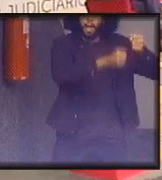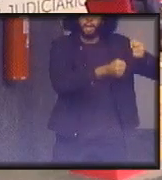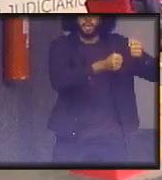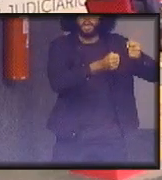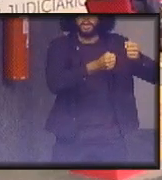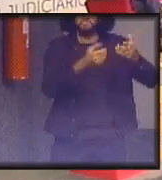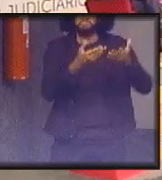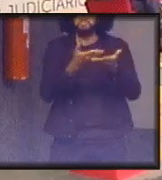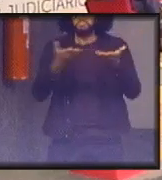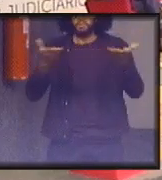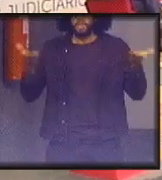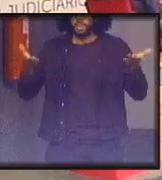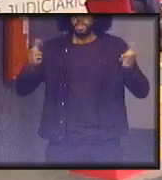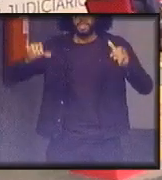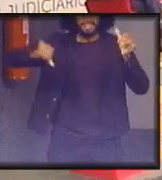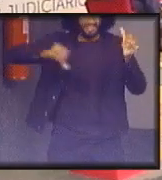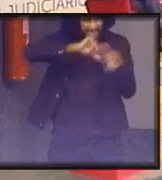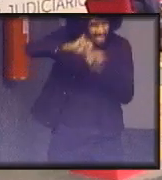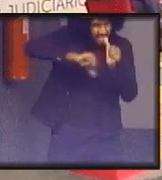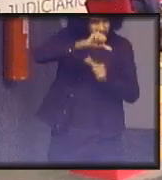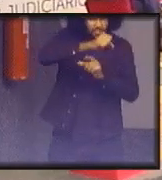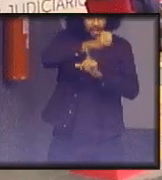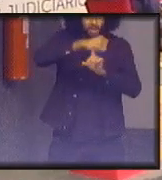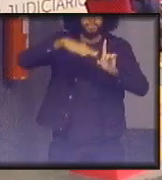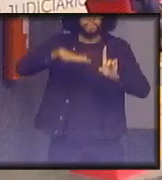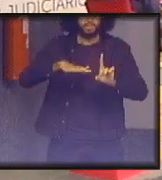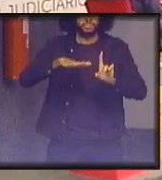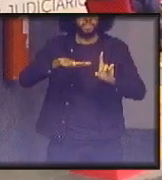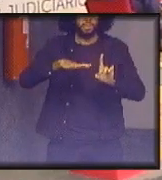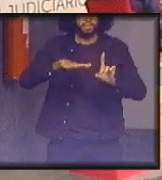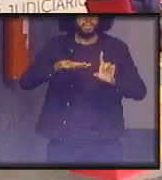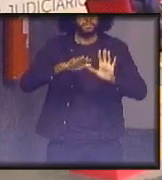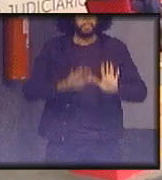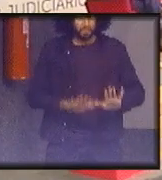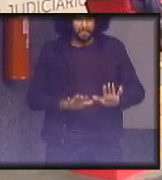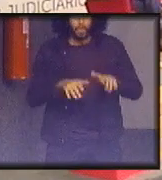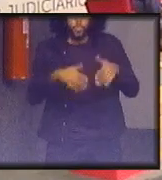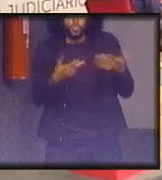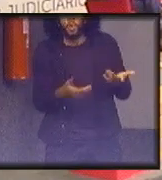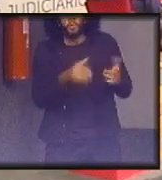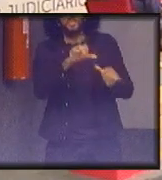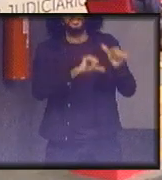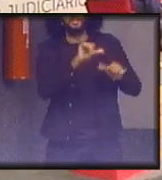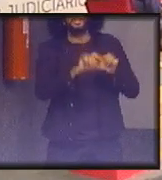um meio que reformatou a nossa sociedade agora qual que está mudando?